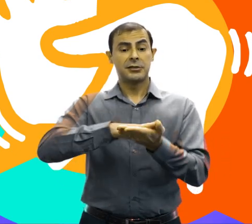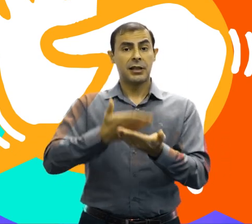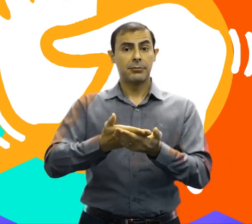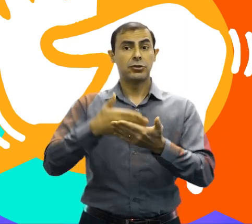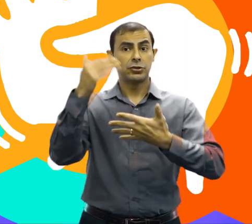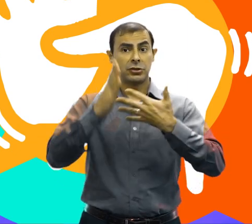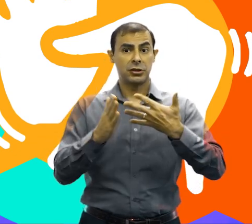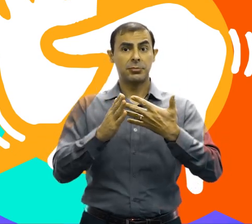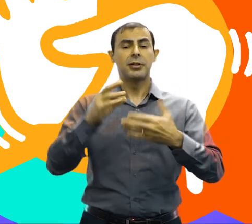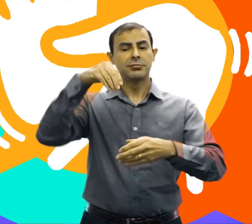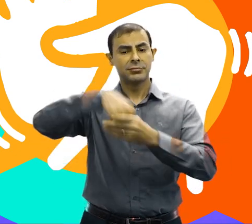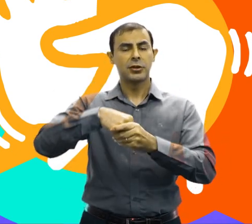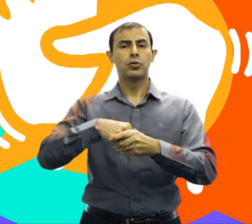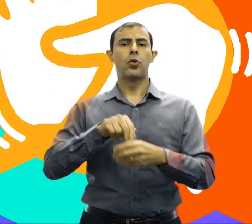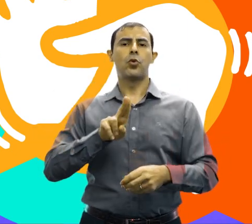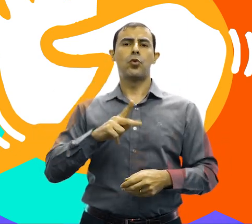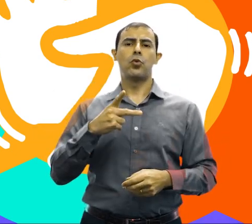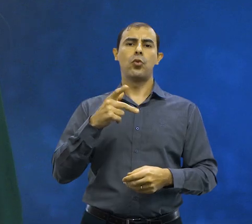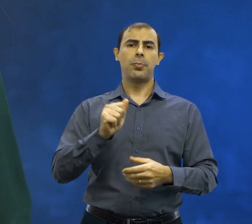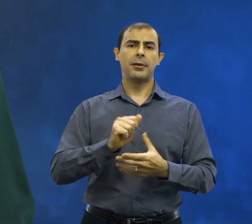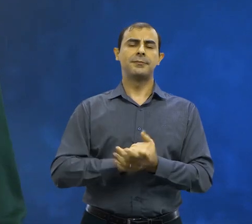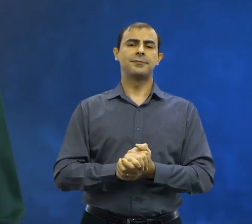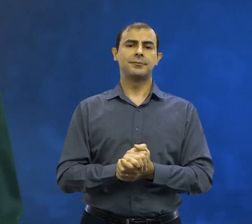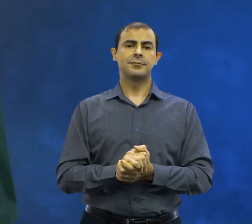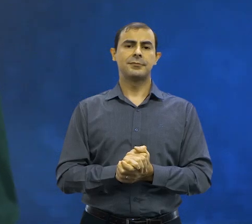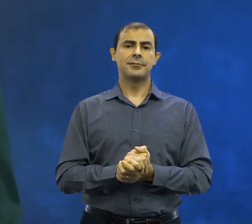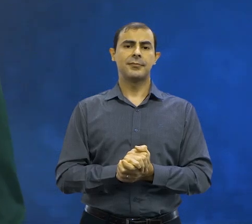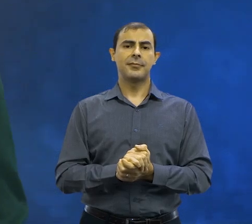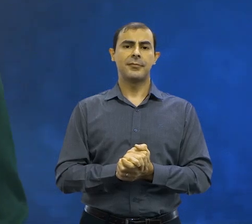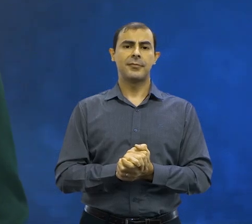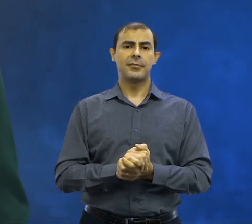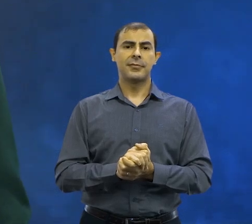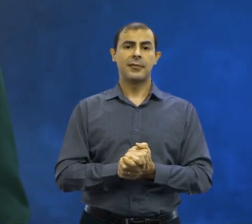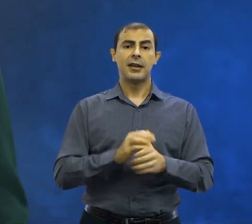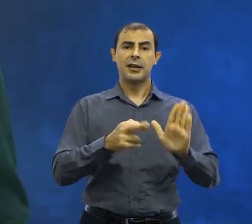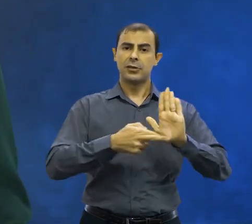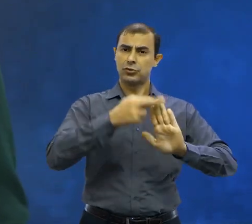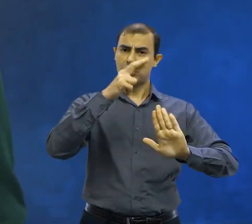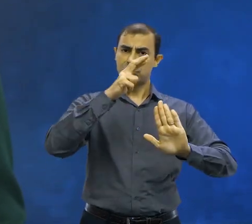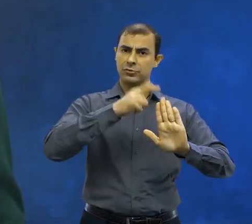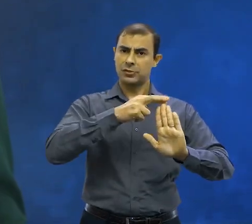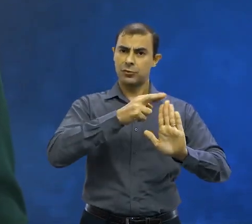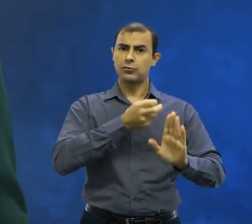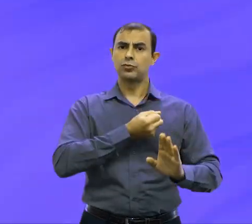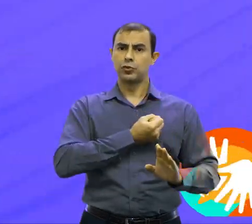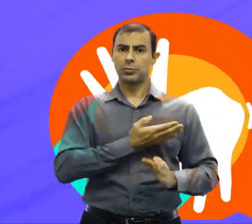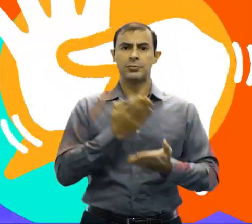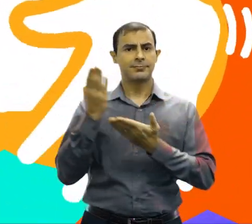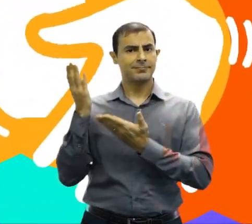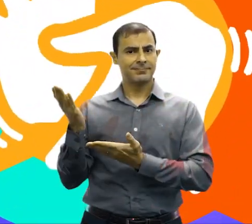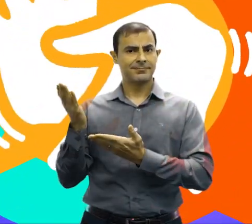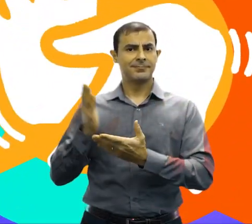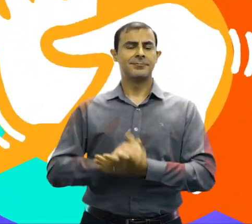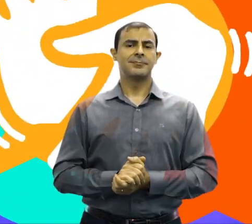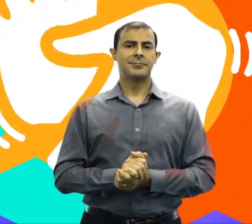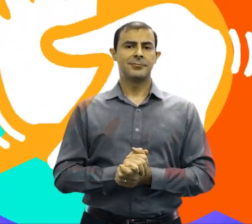UPAs, Unidades de Pronto Atendimento. Resolução nº 1.174 de 2013,